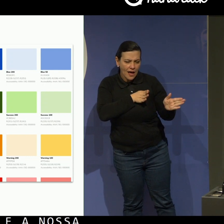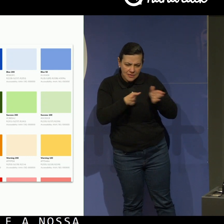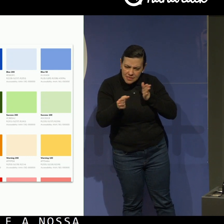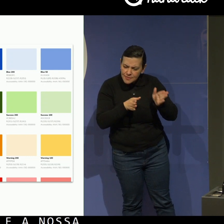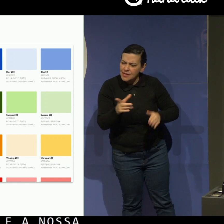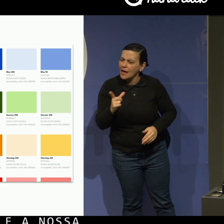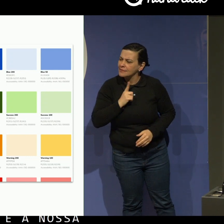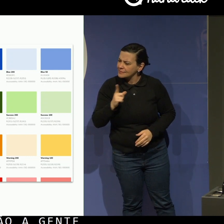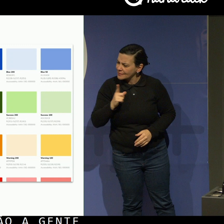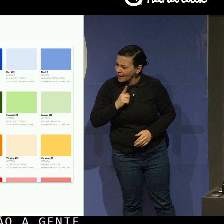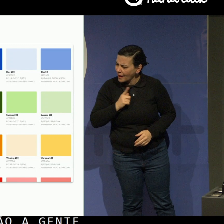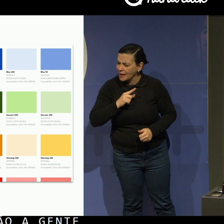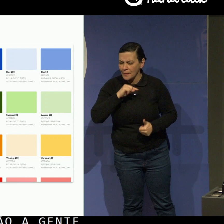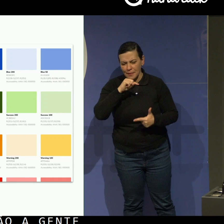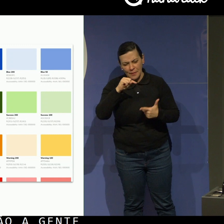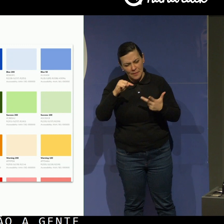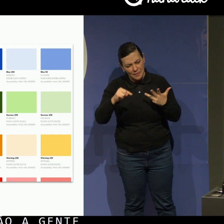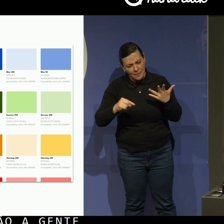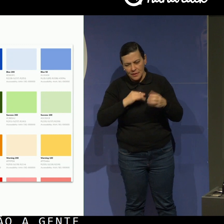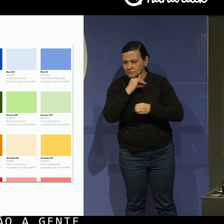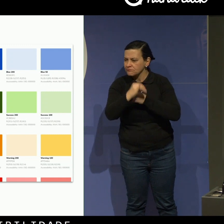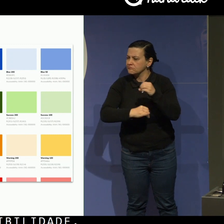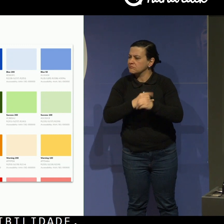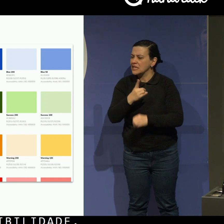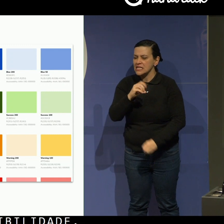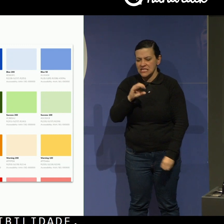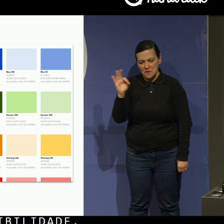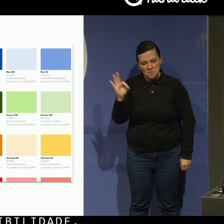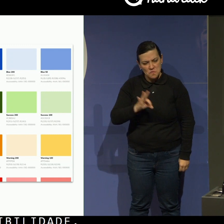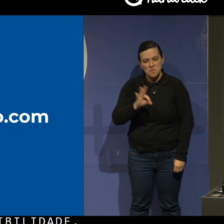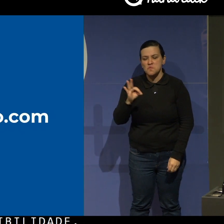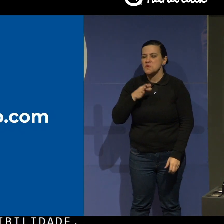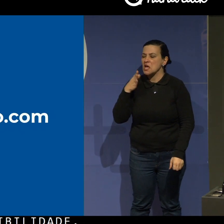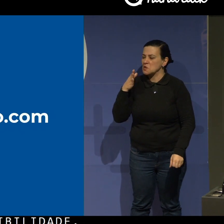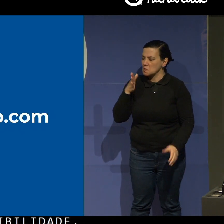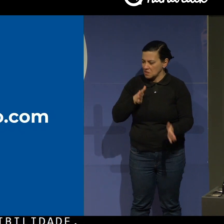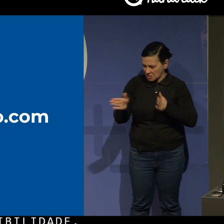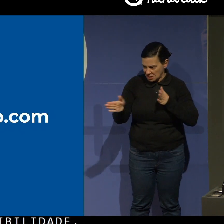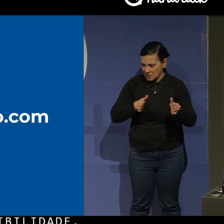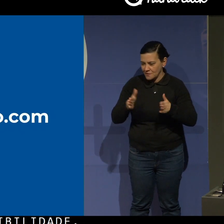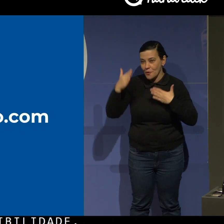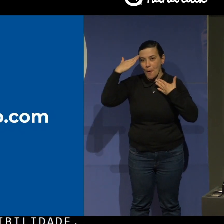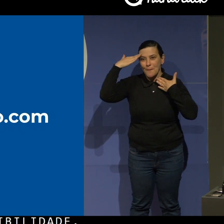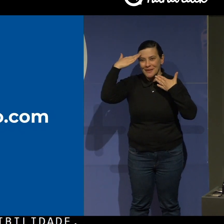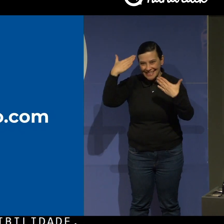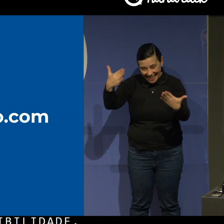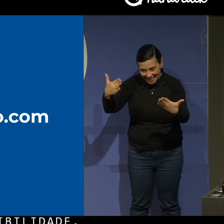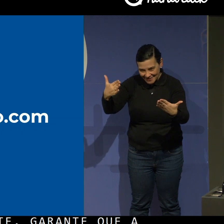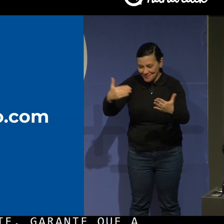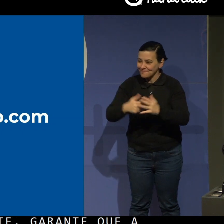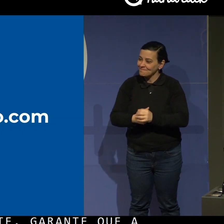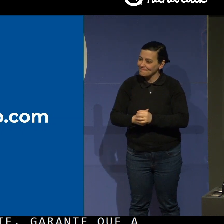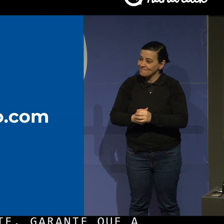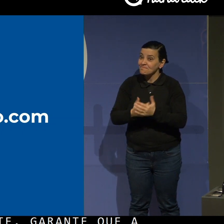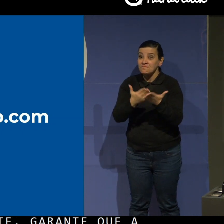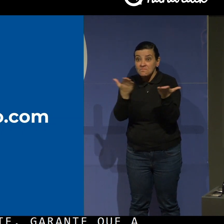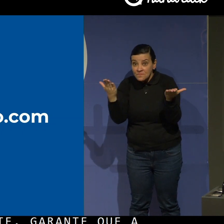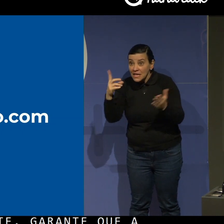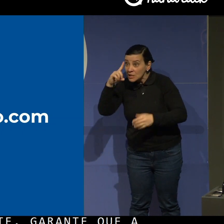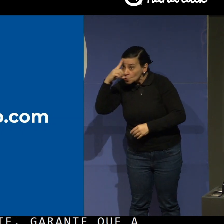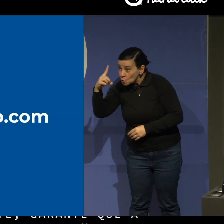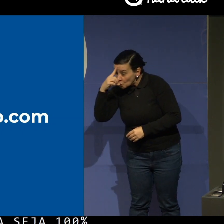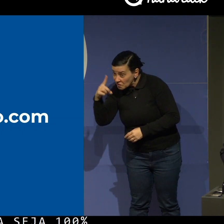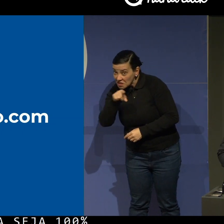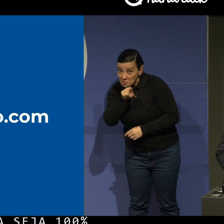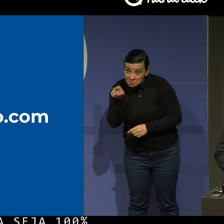contraste, garante que a nossa plataforma seja 100% acessível. Ok? Muito obrigado. Caso tenham alguma dúvida,